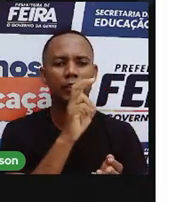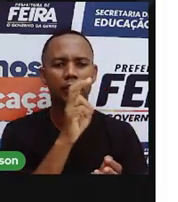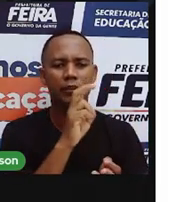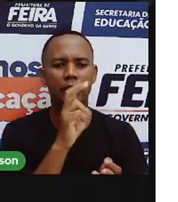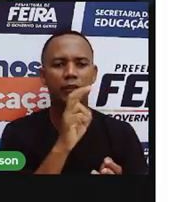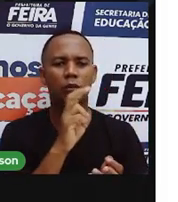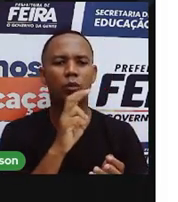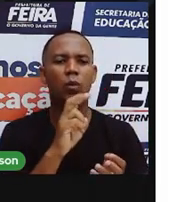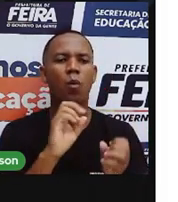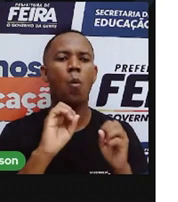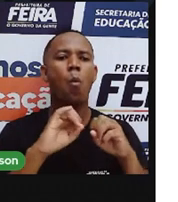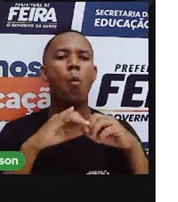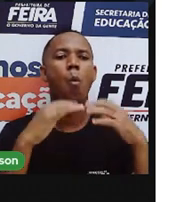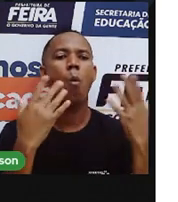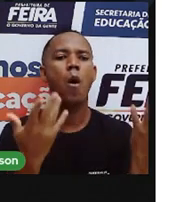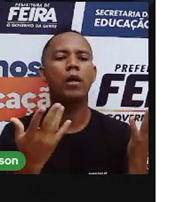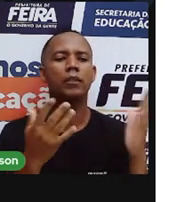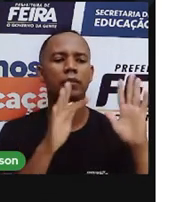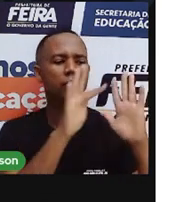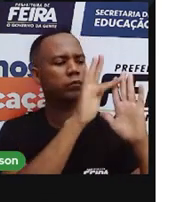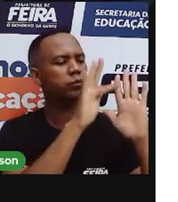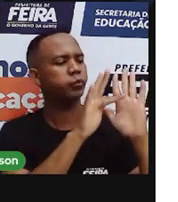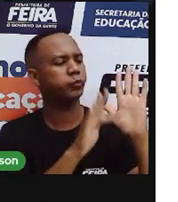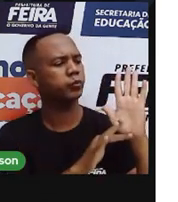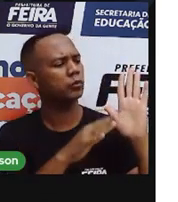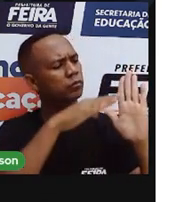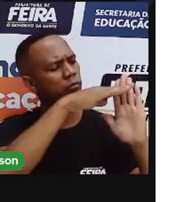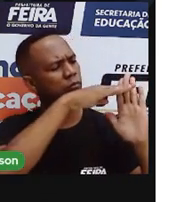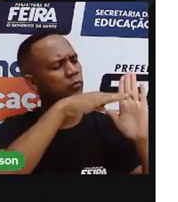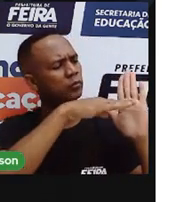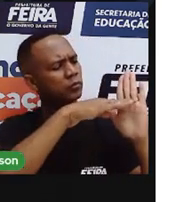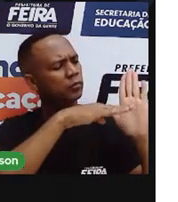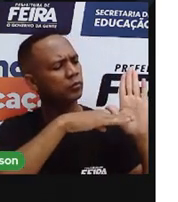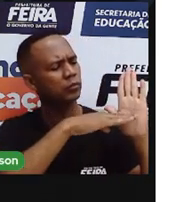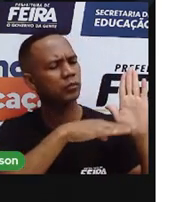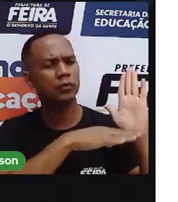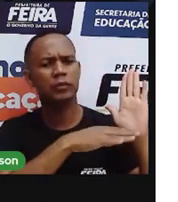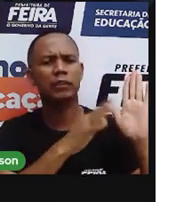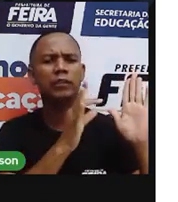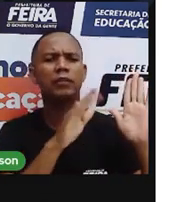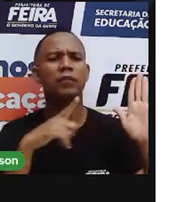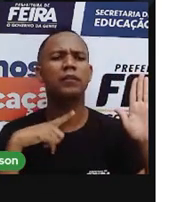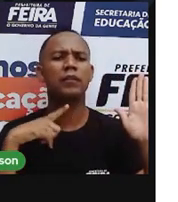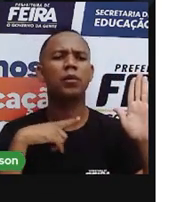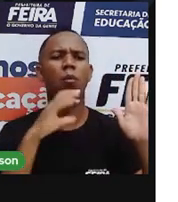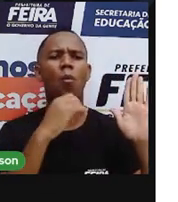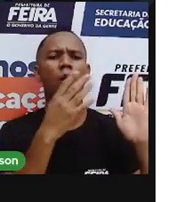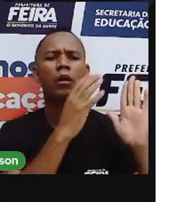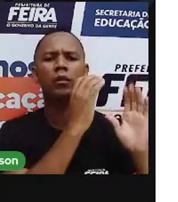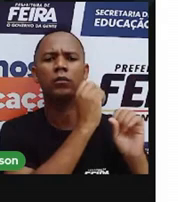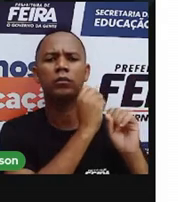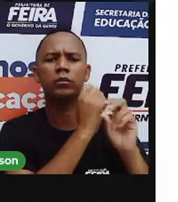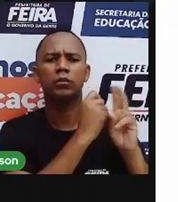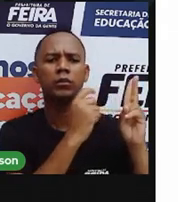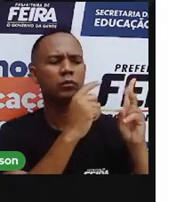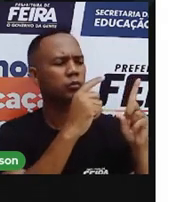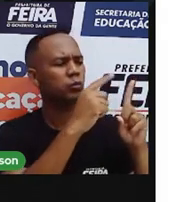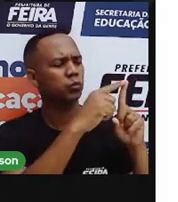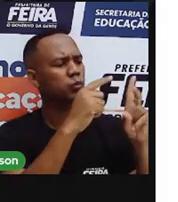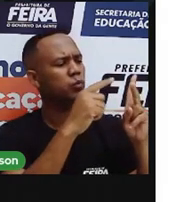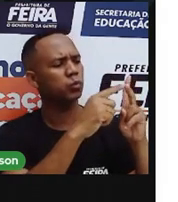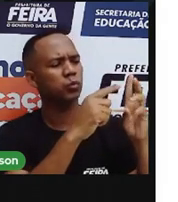Quantas estrofes tem o poema? E aí depois você pergunta, quantos versos tem o poema? Vamos voltar aqui, ó, para